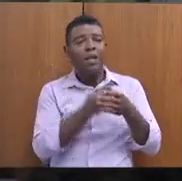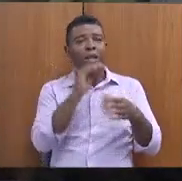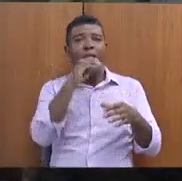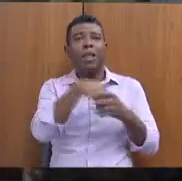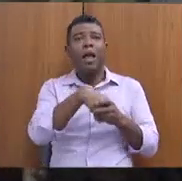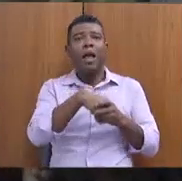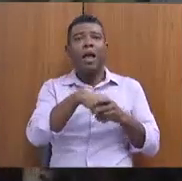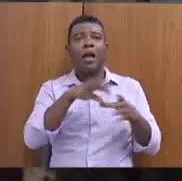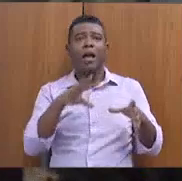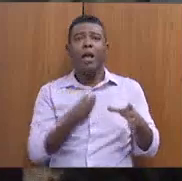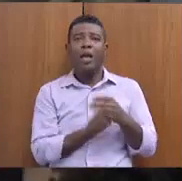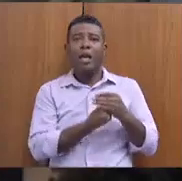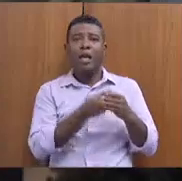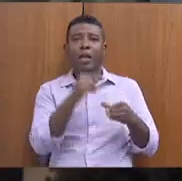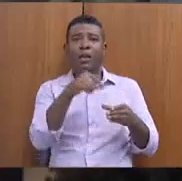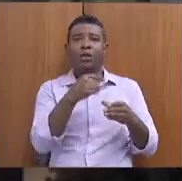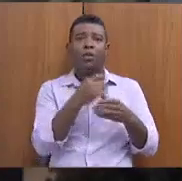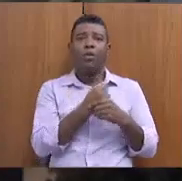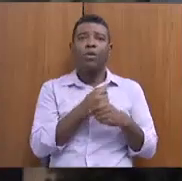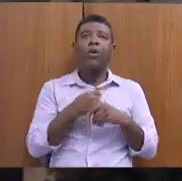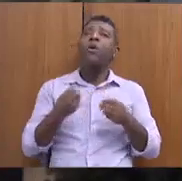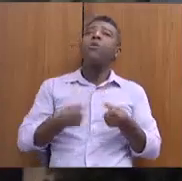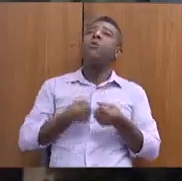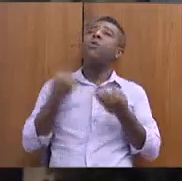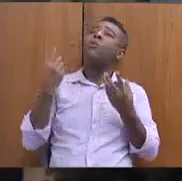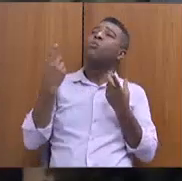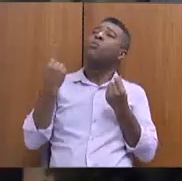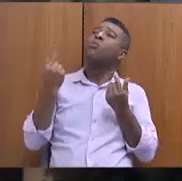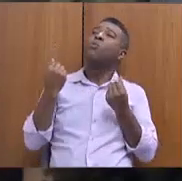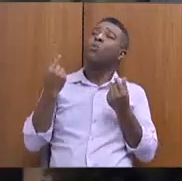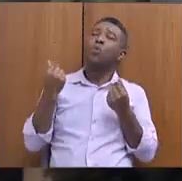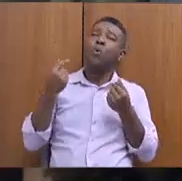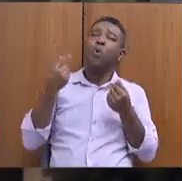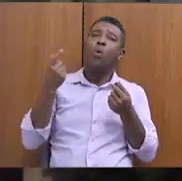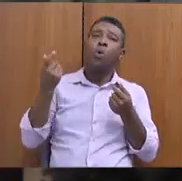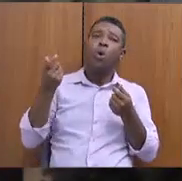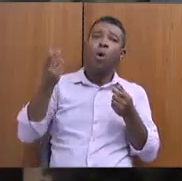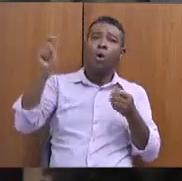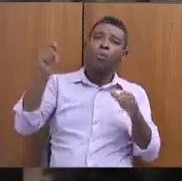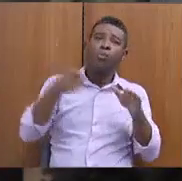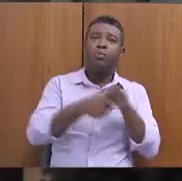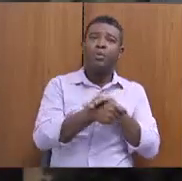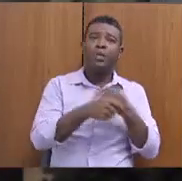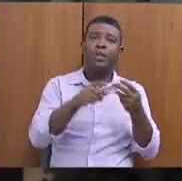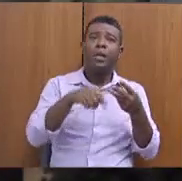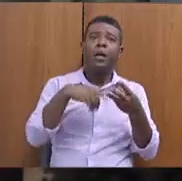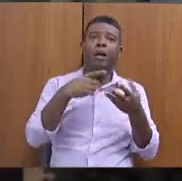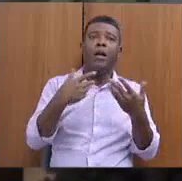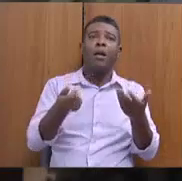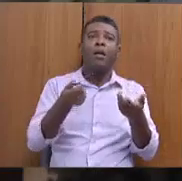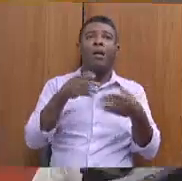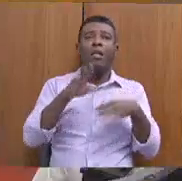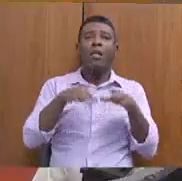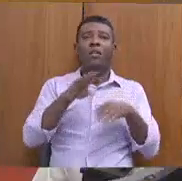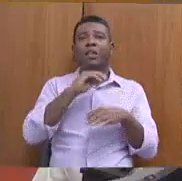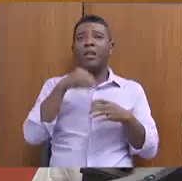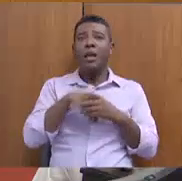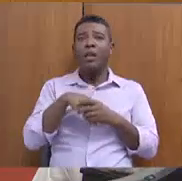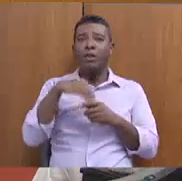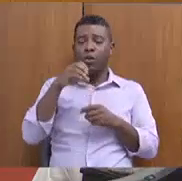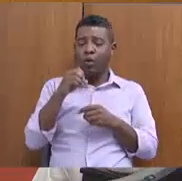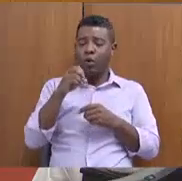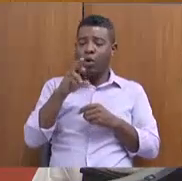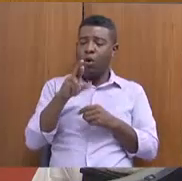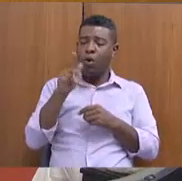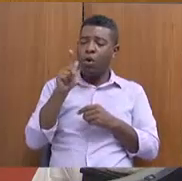qual o montante de recurso aplicado. Nós observamos aqui, secretária, talvez no organograma da CEDES, aqui na